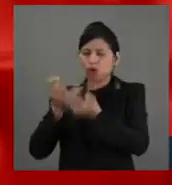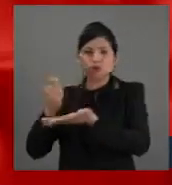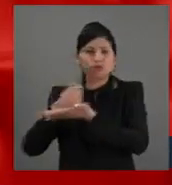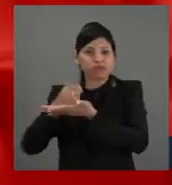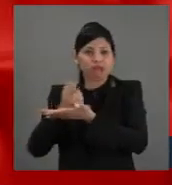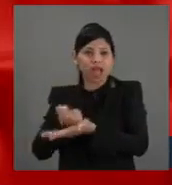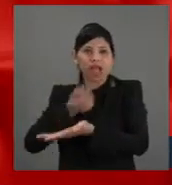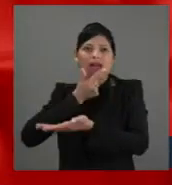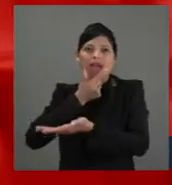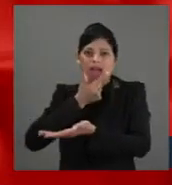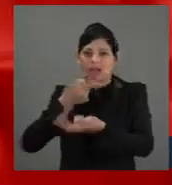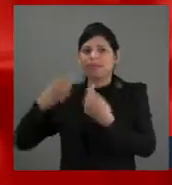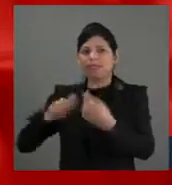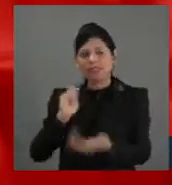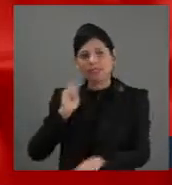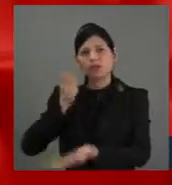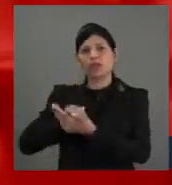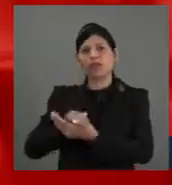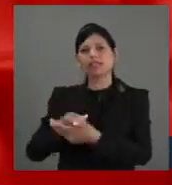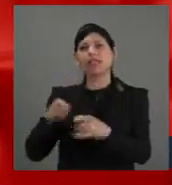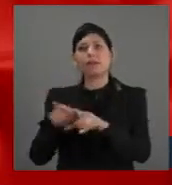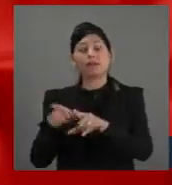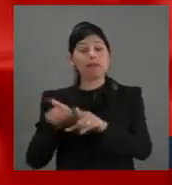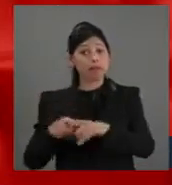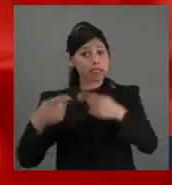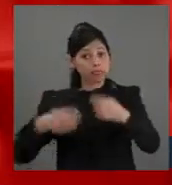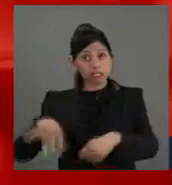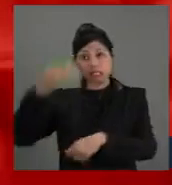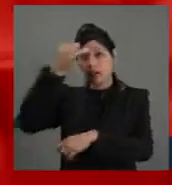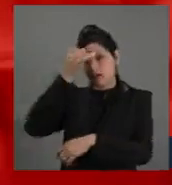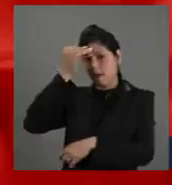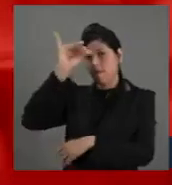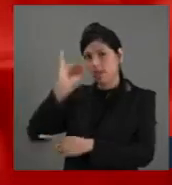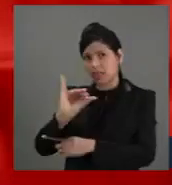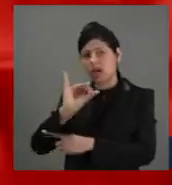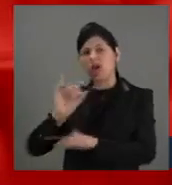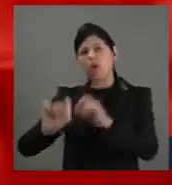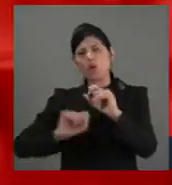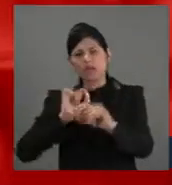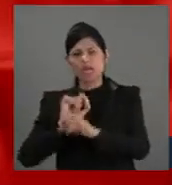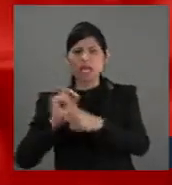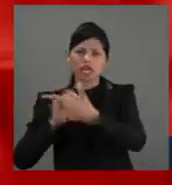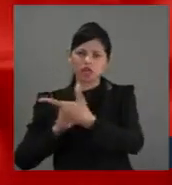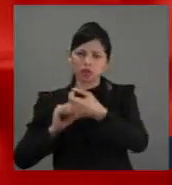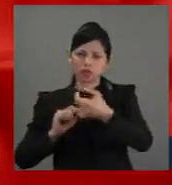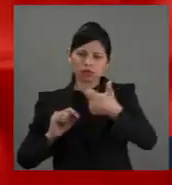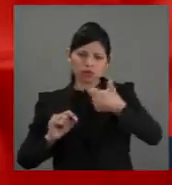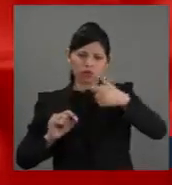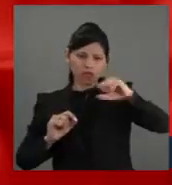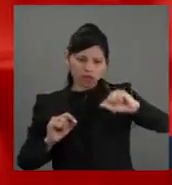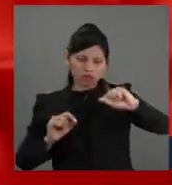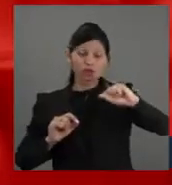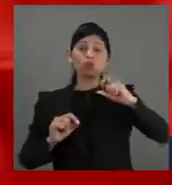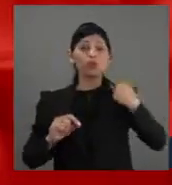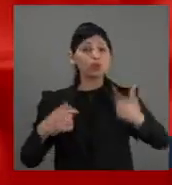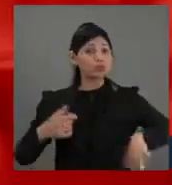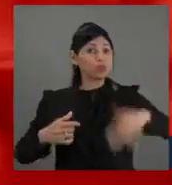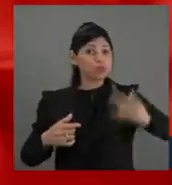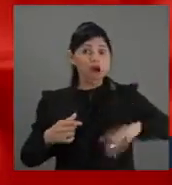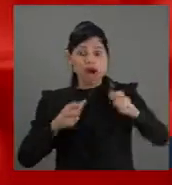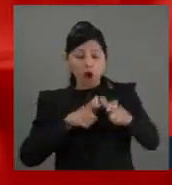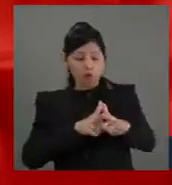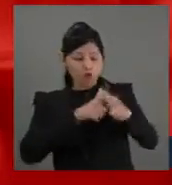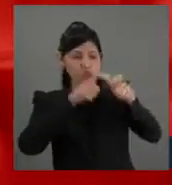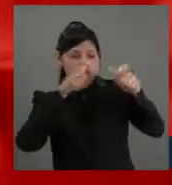Em 2018, o custo global estimado foi de um trilhão. Portanto, a demência